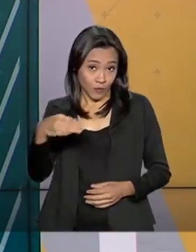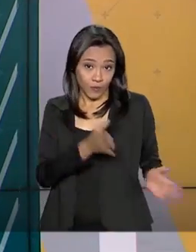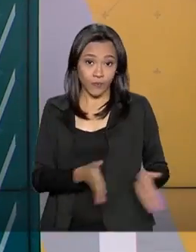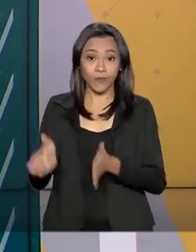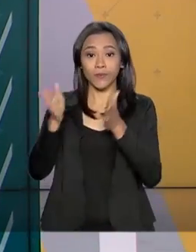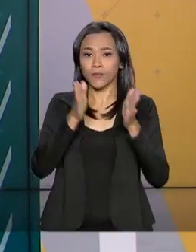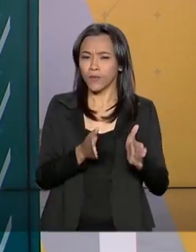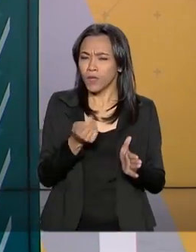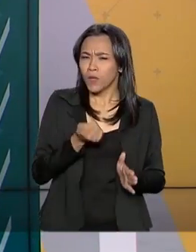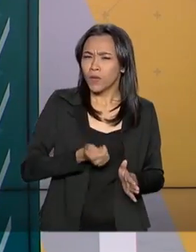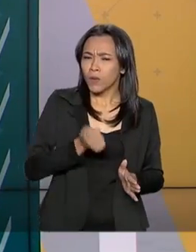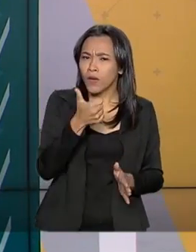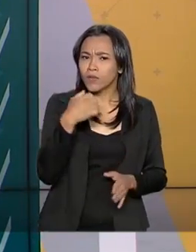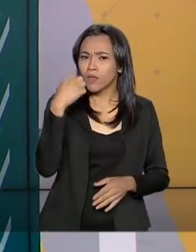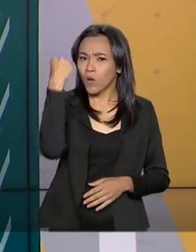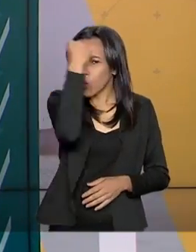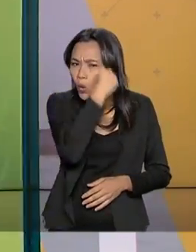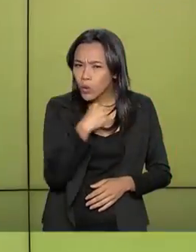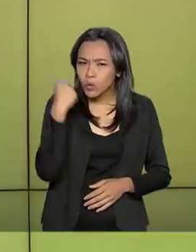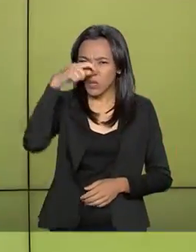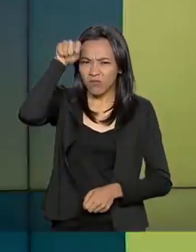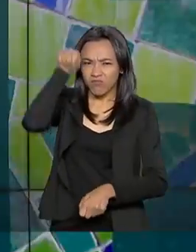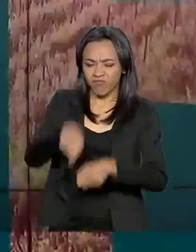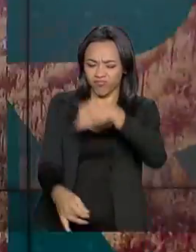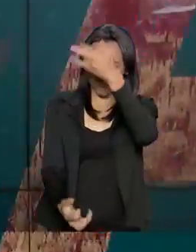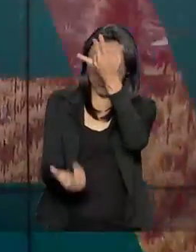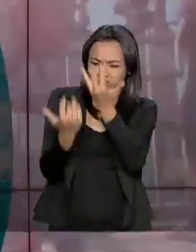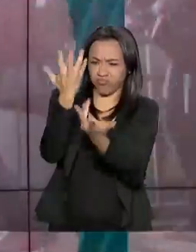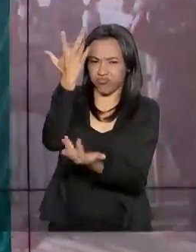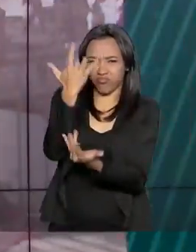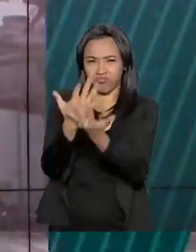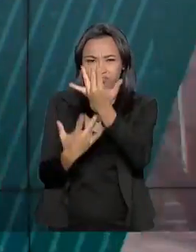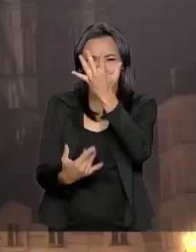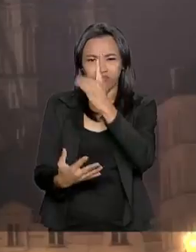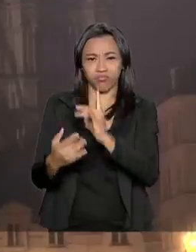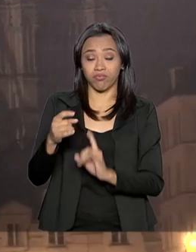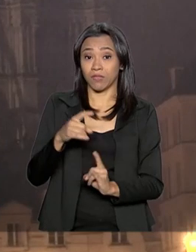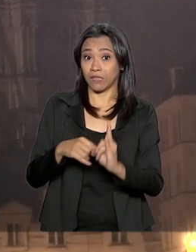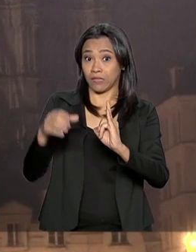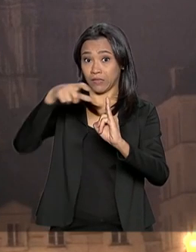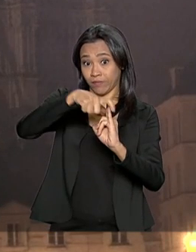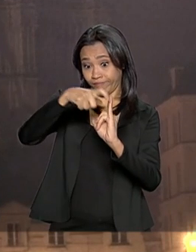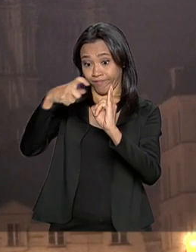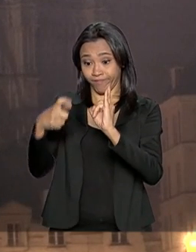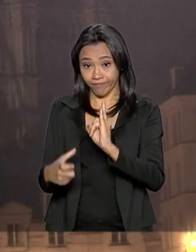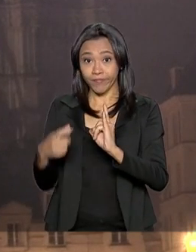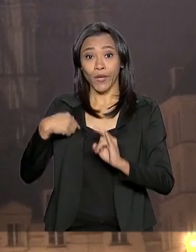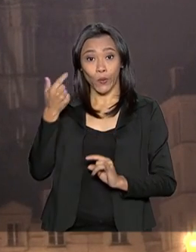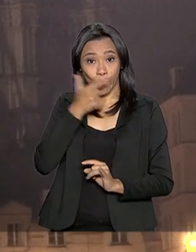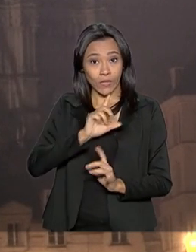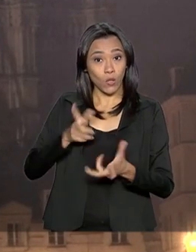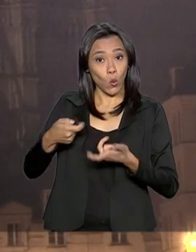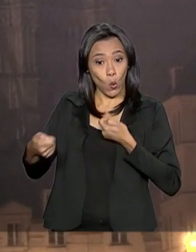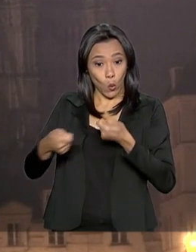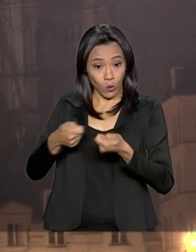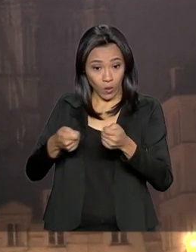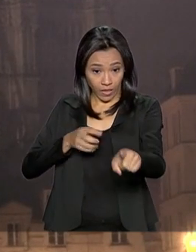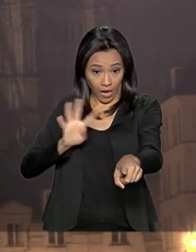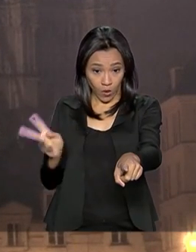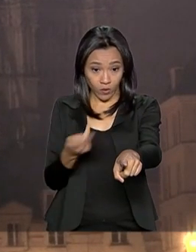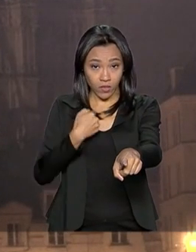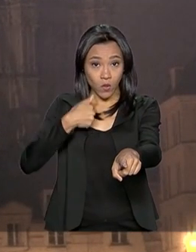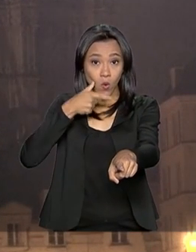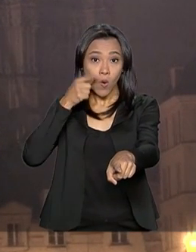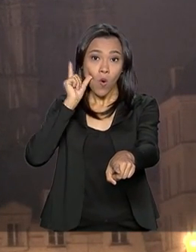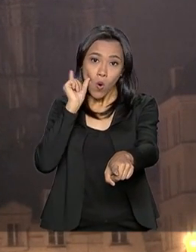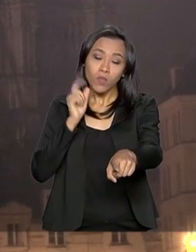E após quase oito horas de chamas intensas, os bombeiros conseguiram controlar o fogo que devastou ontem em